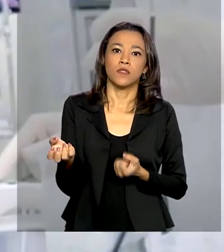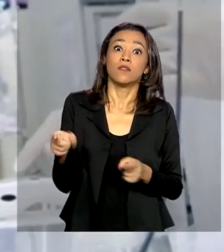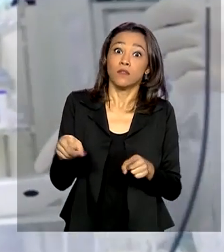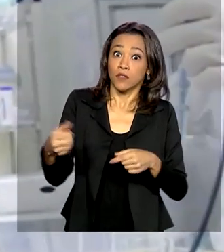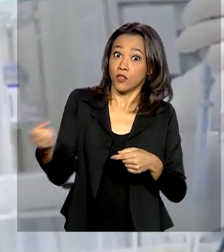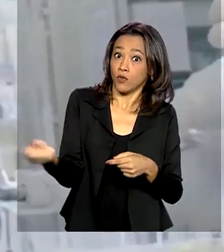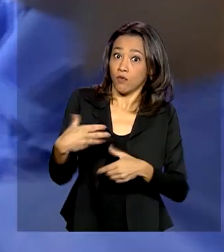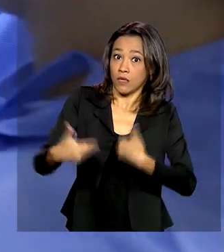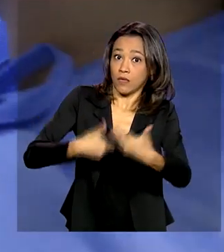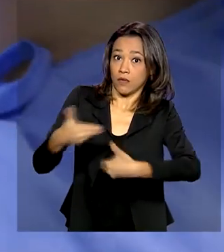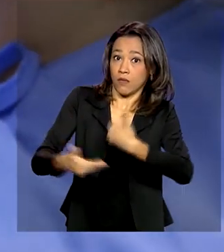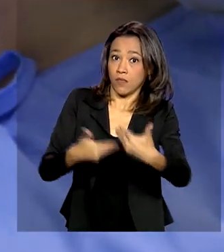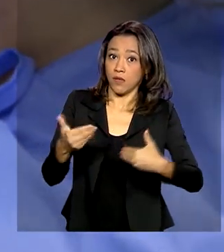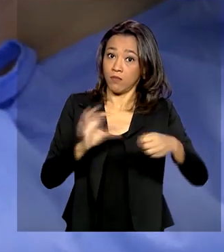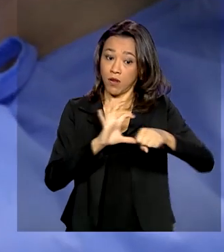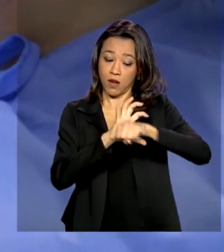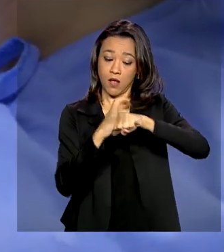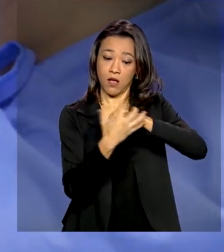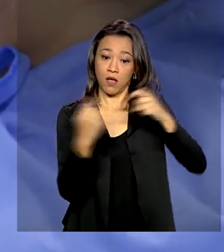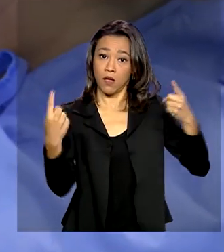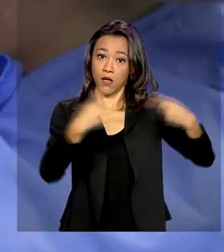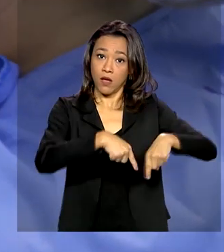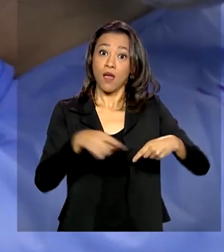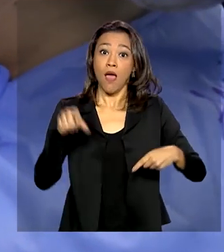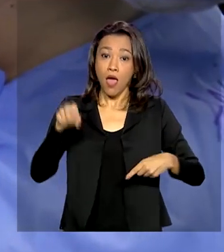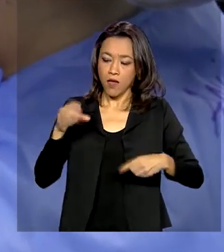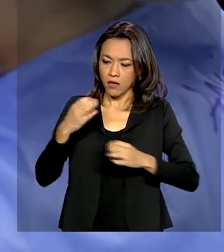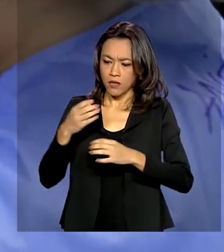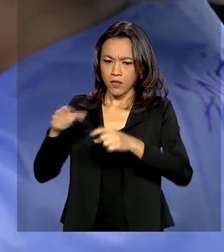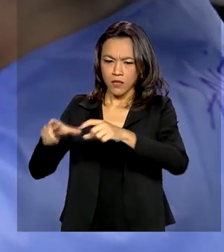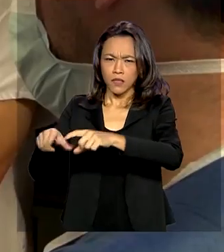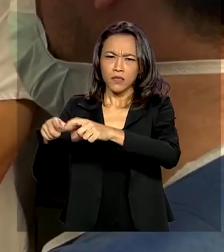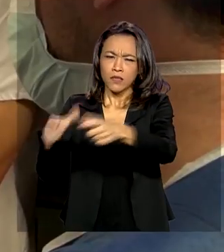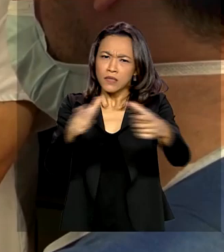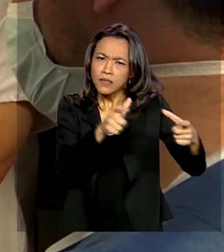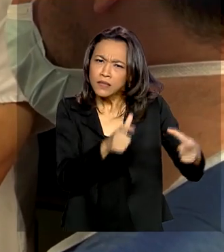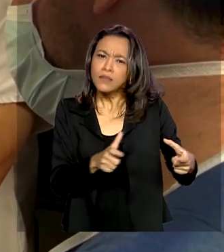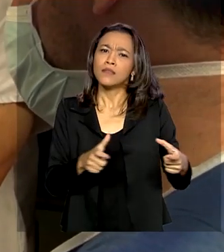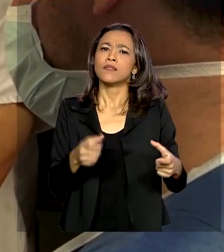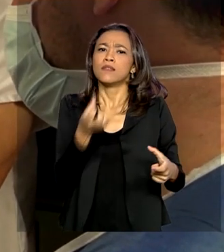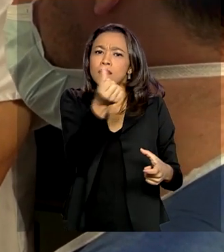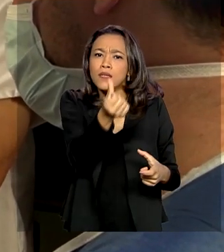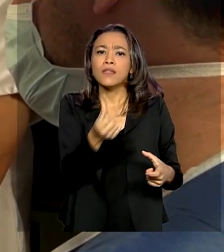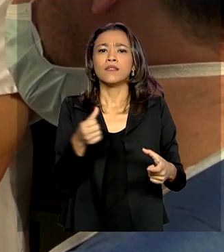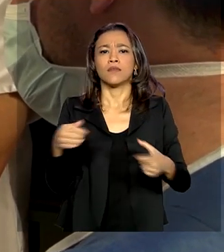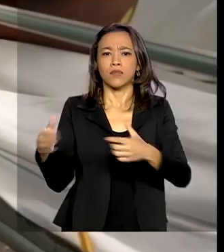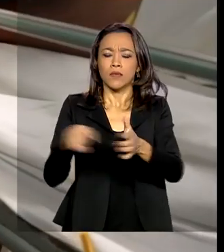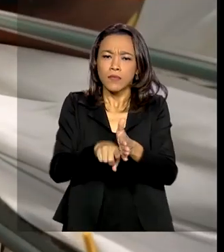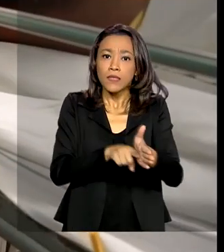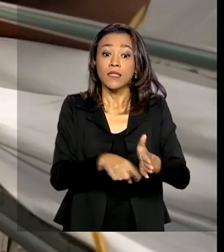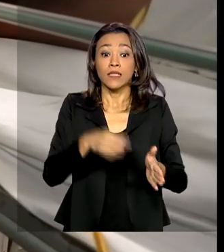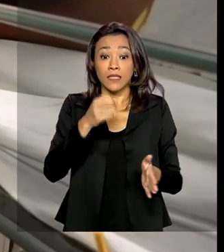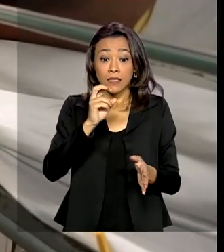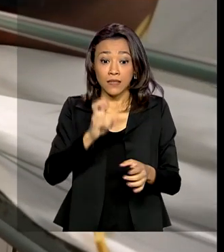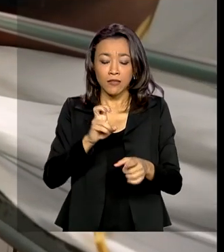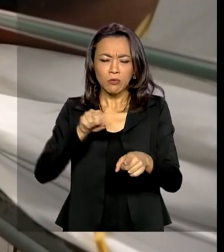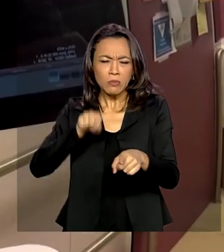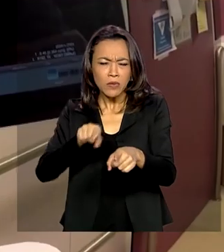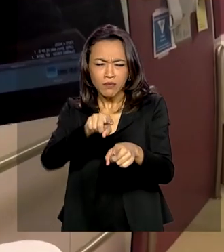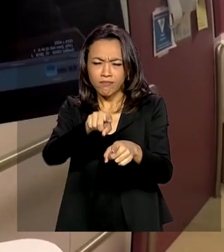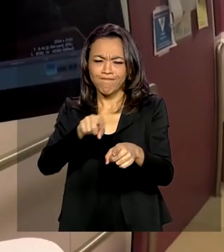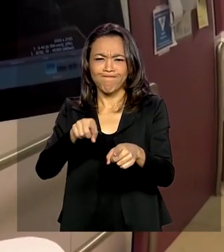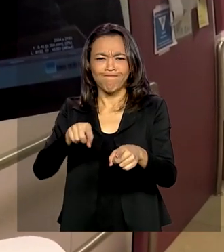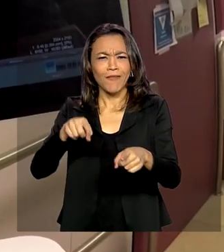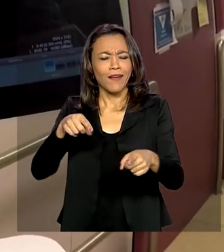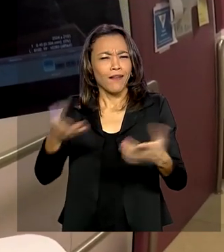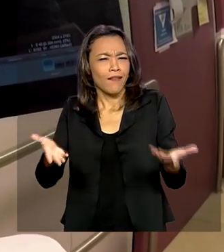-19. São 100 centros de pesquisa e 5 mil pacientes com quadros leves, graves e moderados